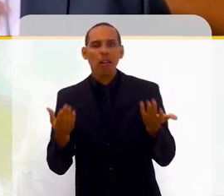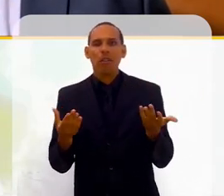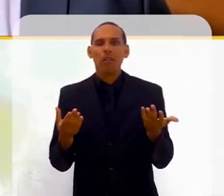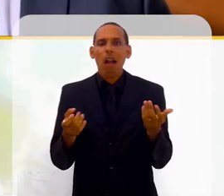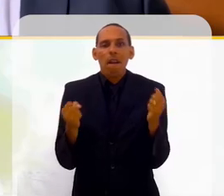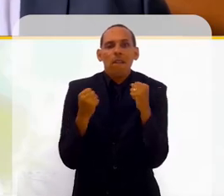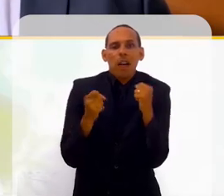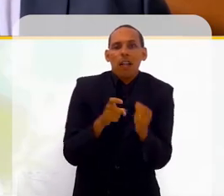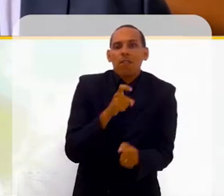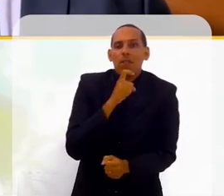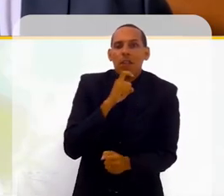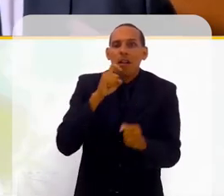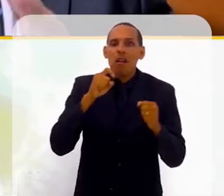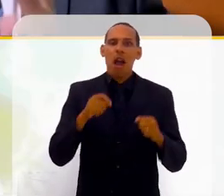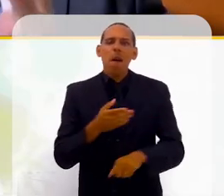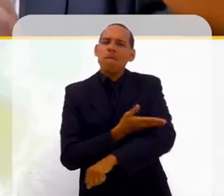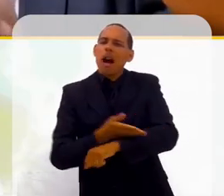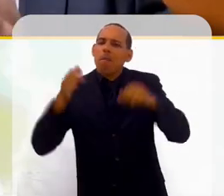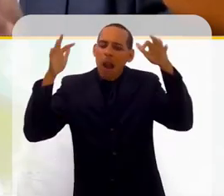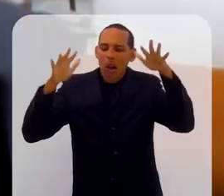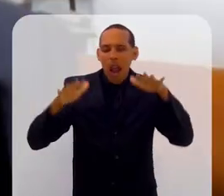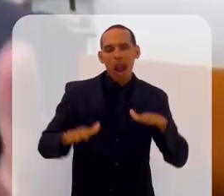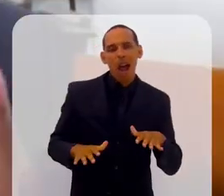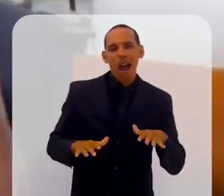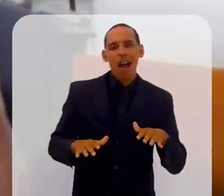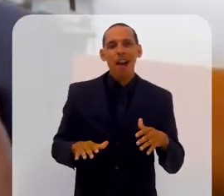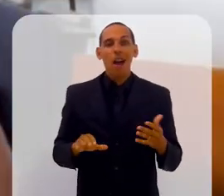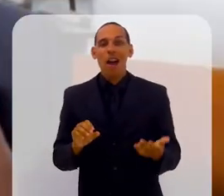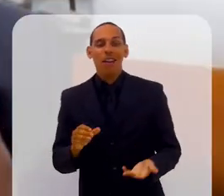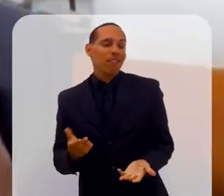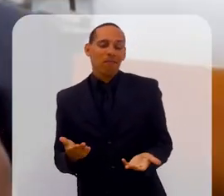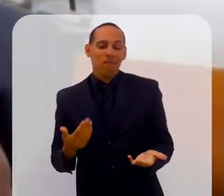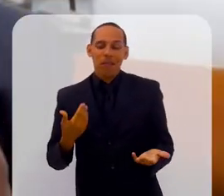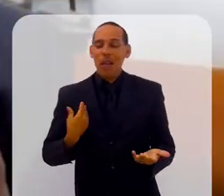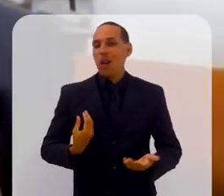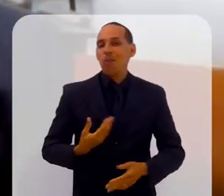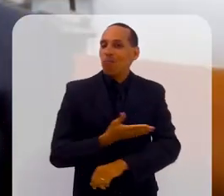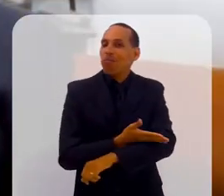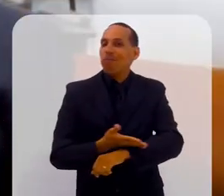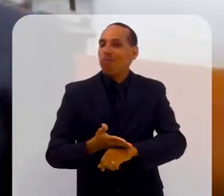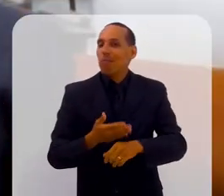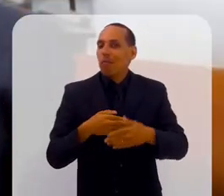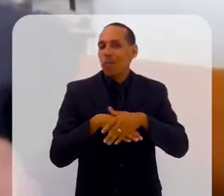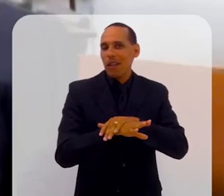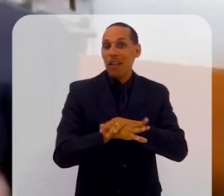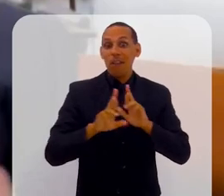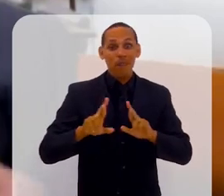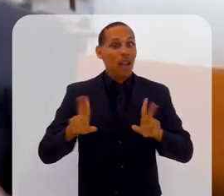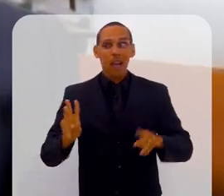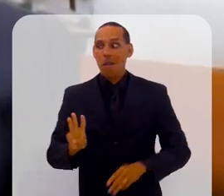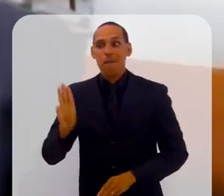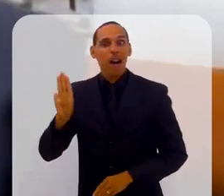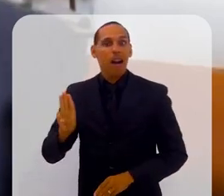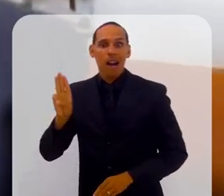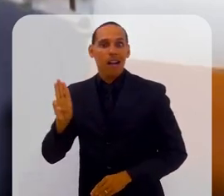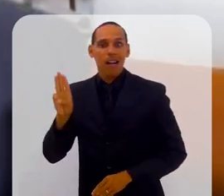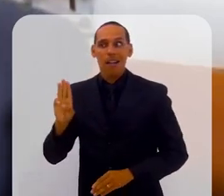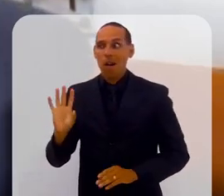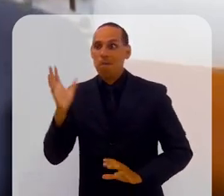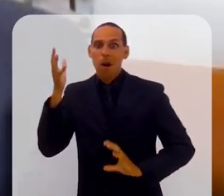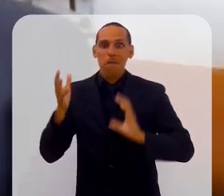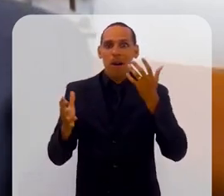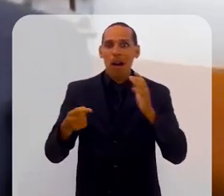neve, um período de outono, primavera. Então, bem diferente, por exemplo, da minha origem no interior do Maranhão, onde não há grandes diferenças